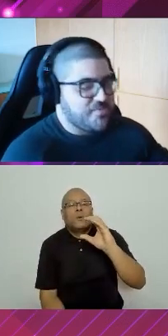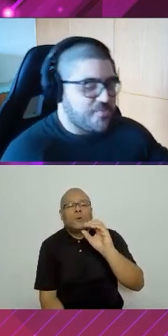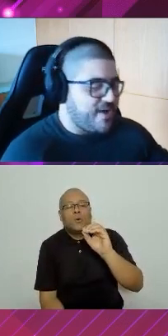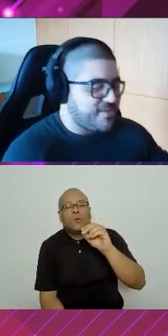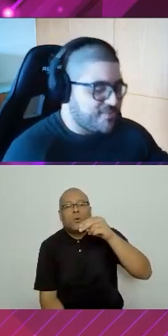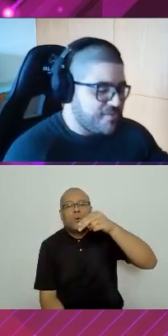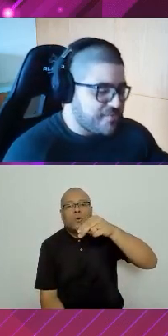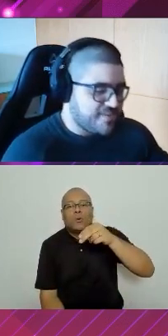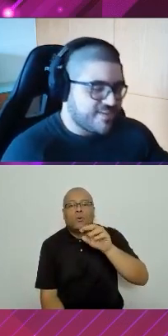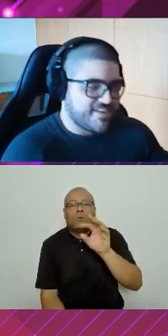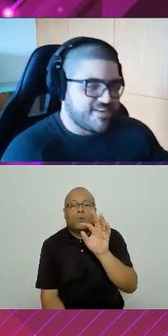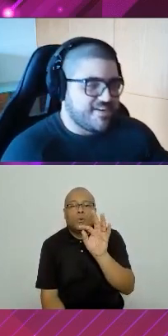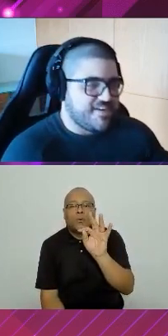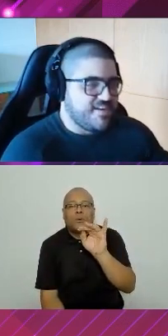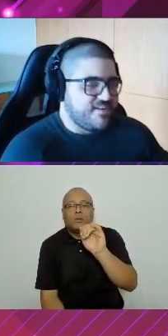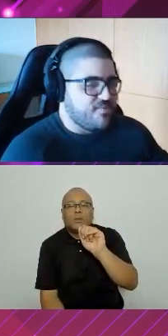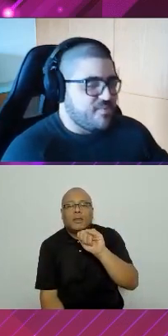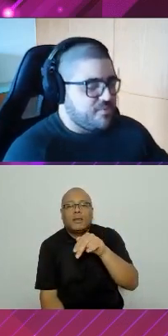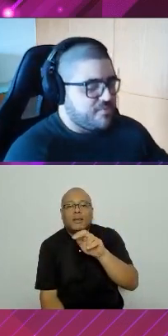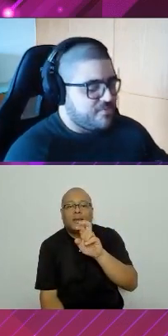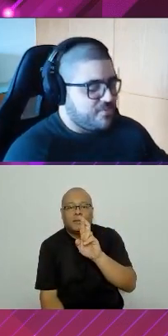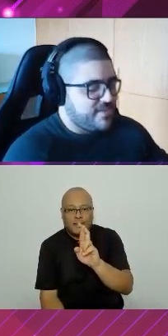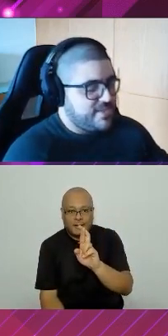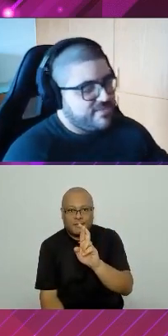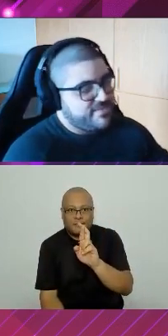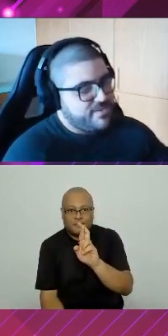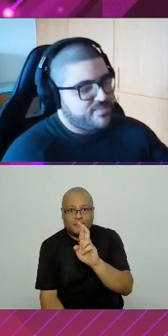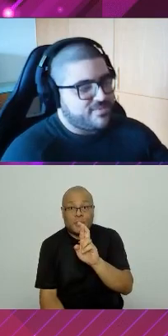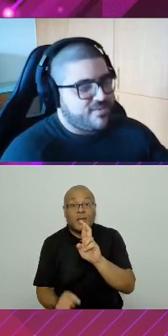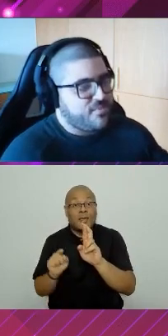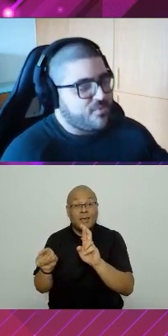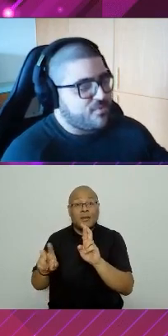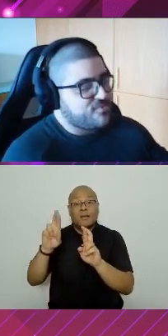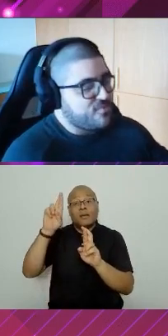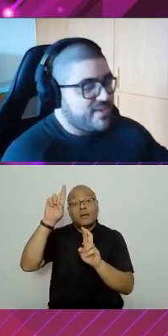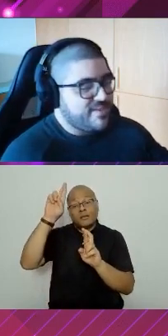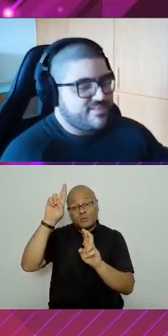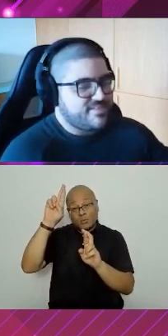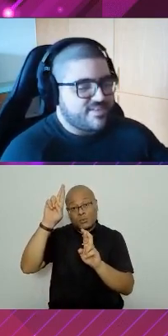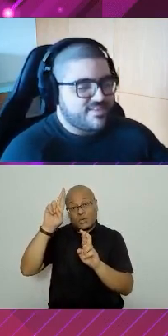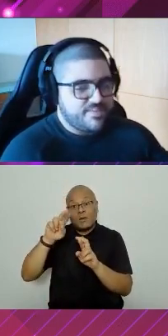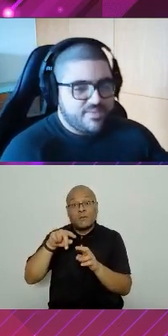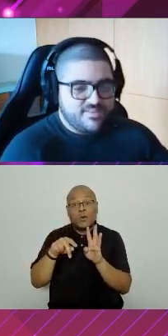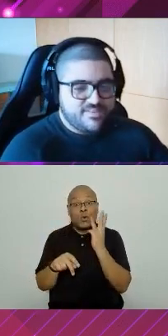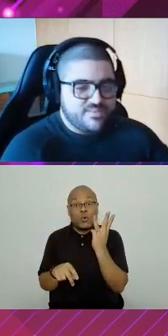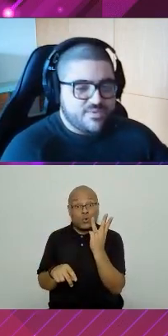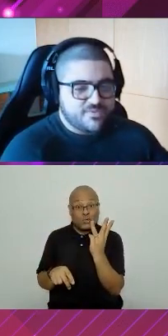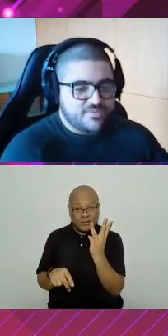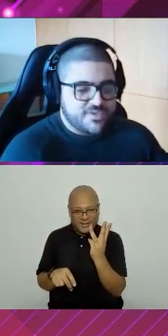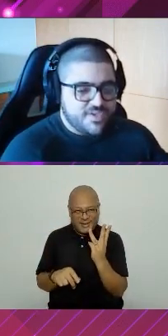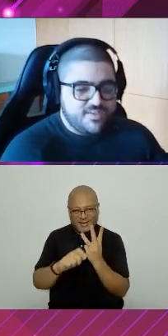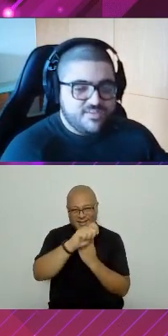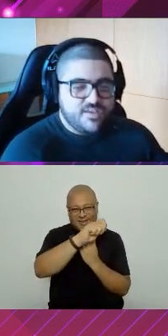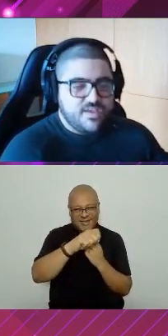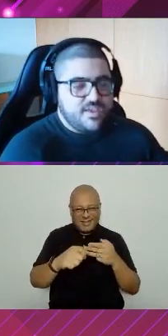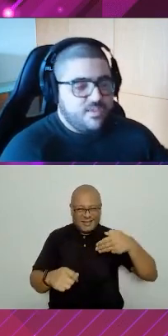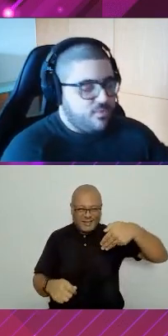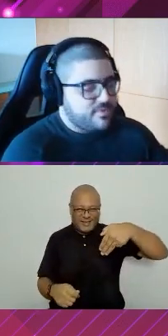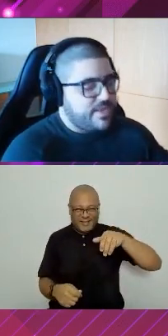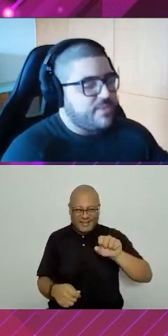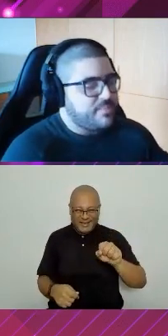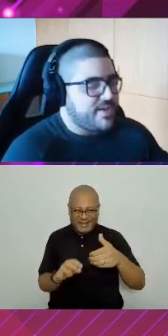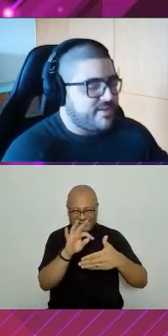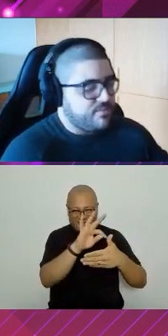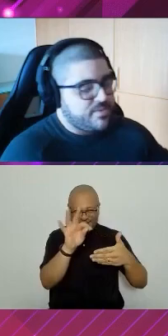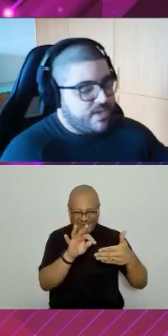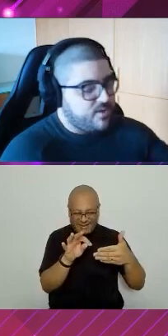e um quarto que é o container. O meu container vai ser o responsável por consumir esses três micro front-ends e